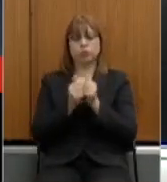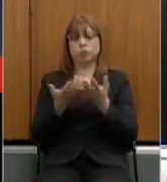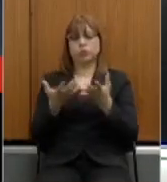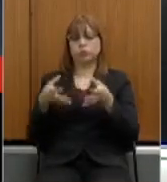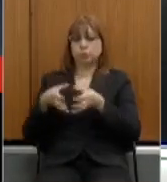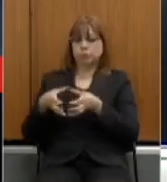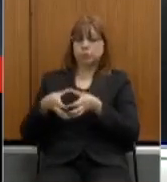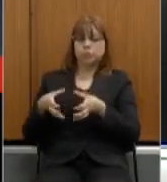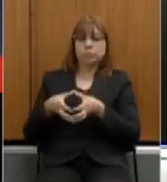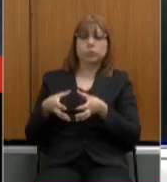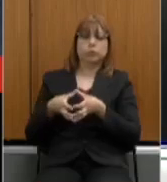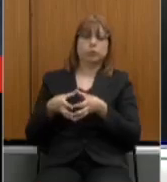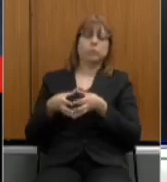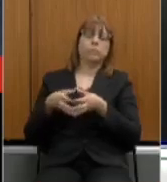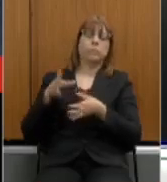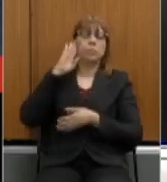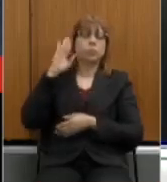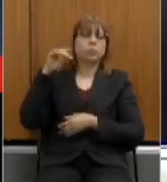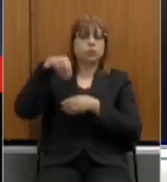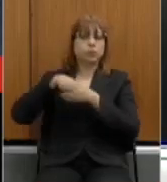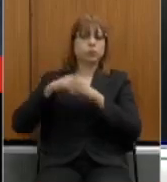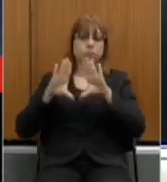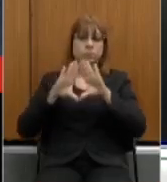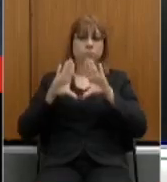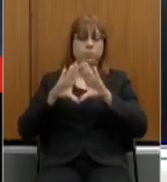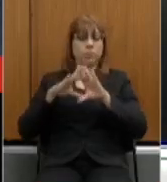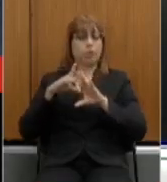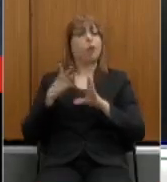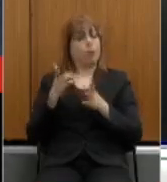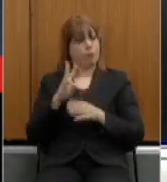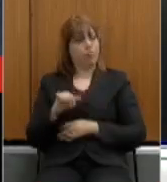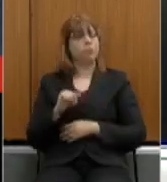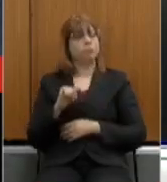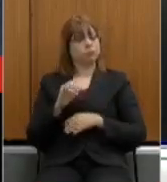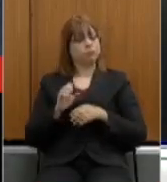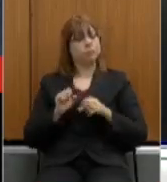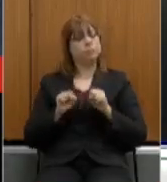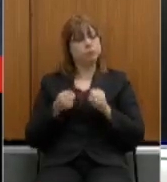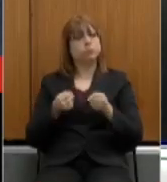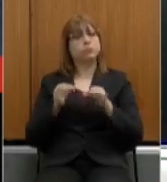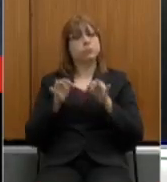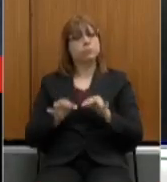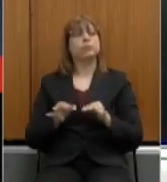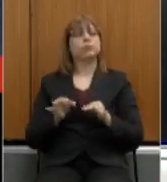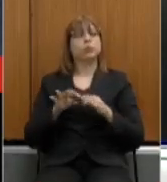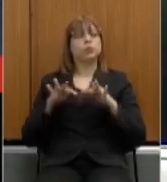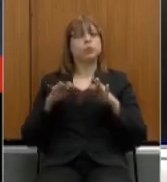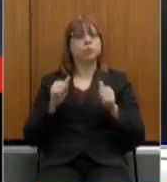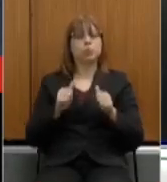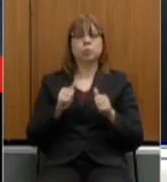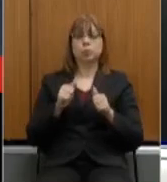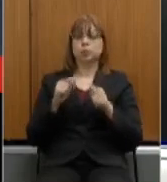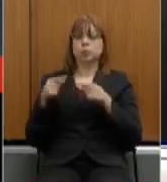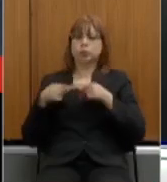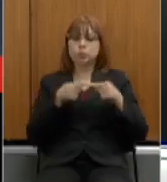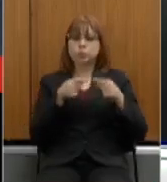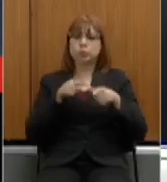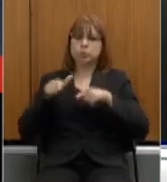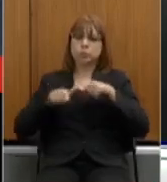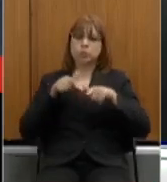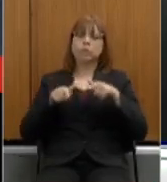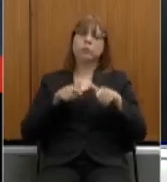Casa, fará com que as principais demandas das mais diversas categorias sejam consideradas e contribuam